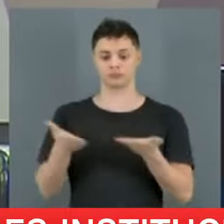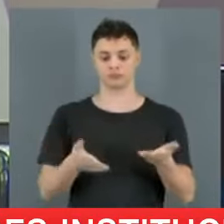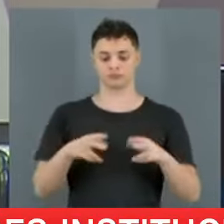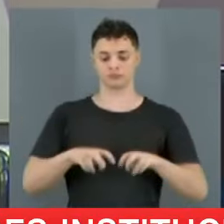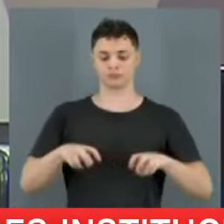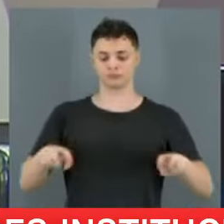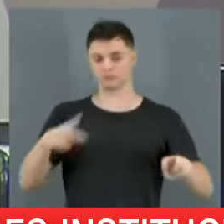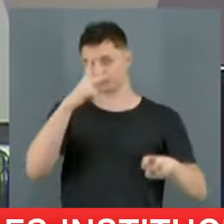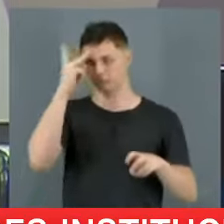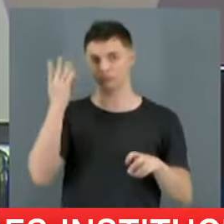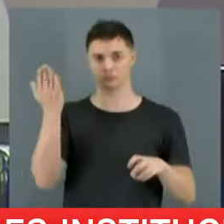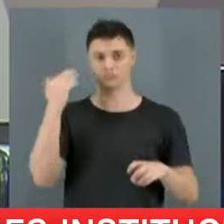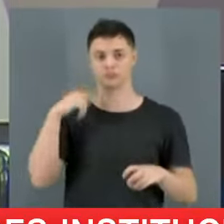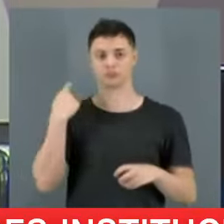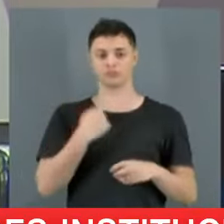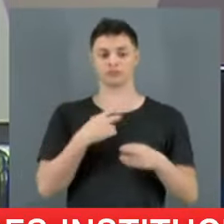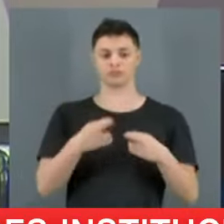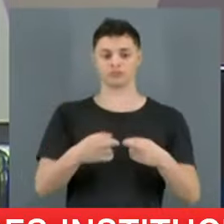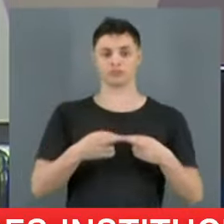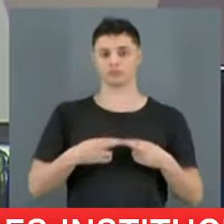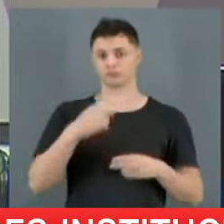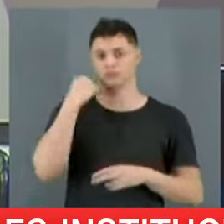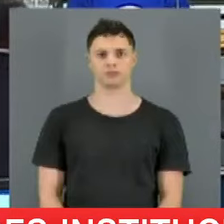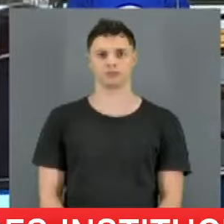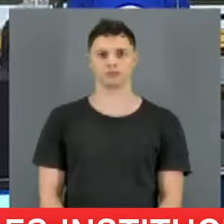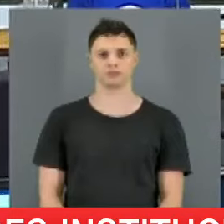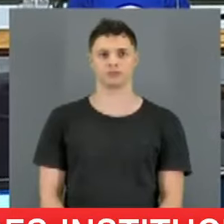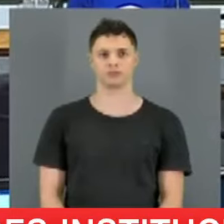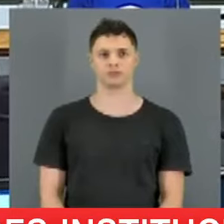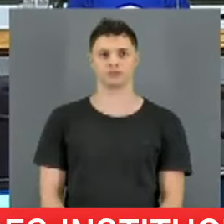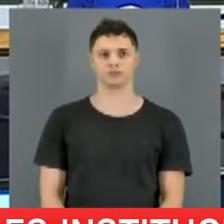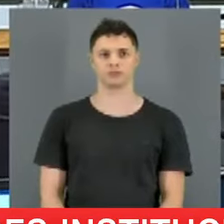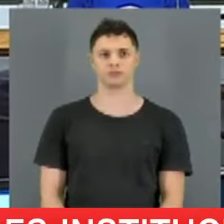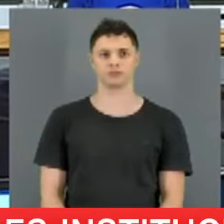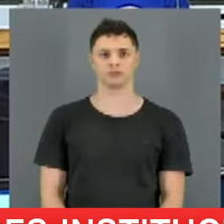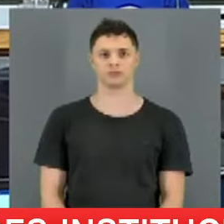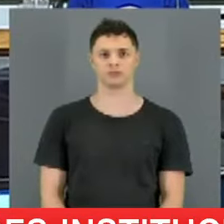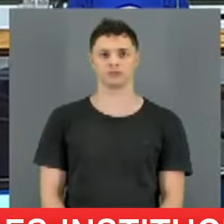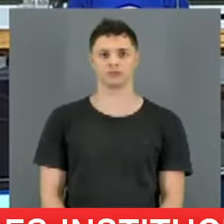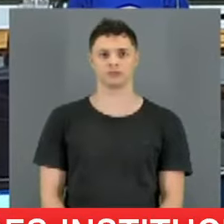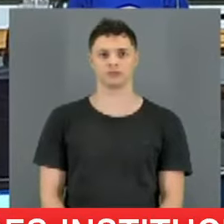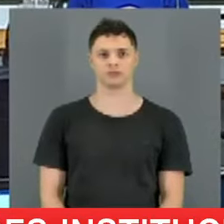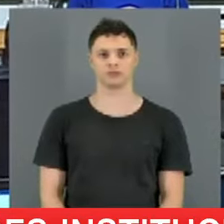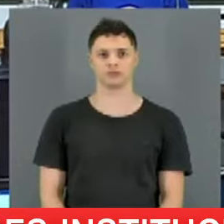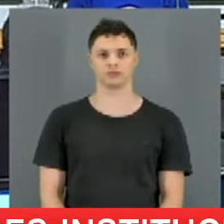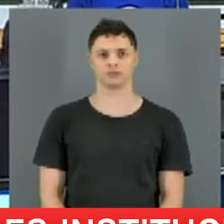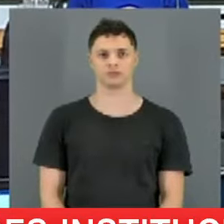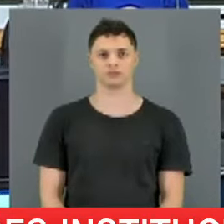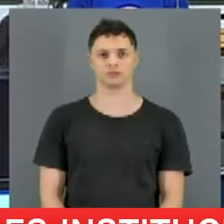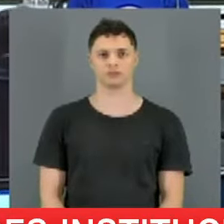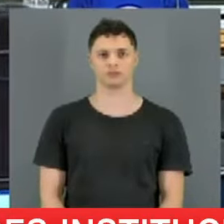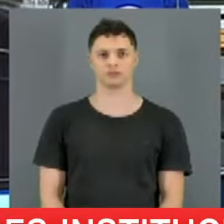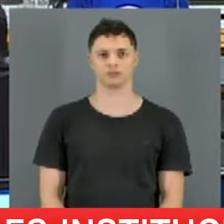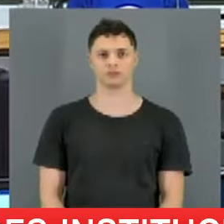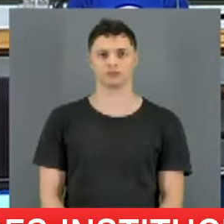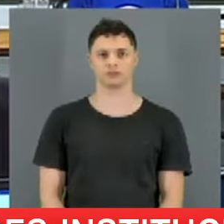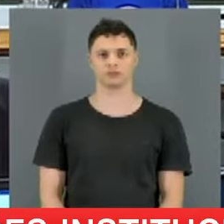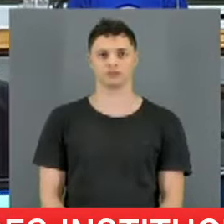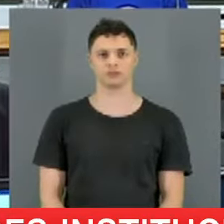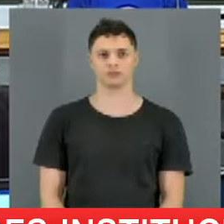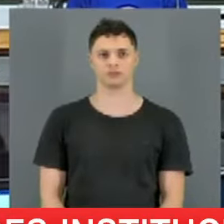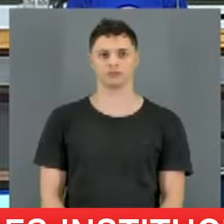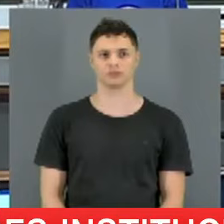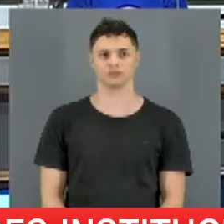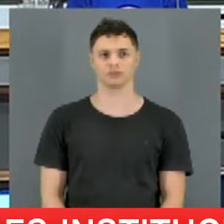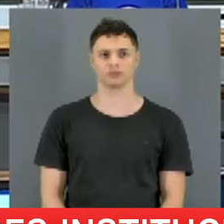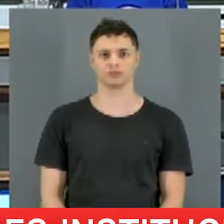inclusive aumentar a arrecadação com impostos e tal, como se essa fosse uma bandeira do bolsonarismo, não aumentar os impostos. Mas dito isso,